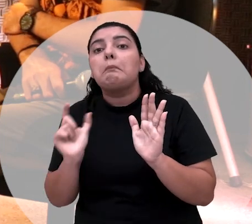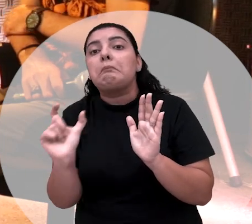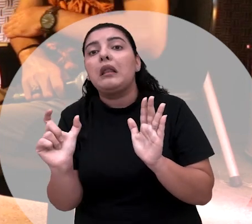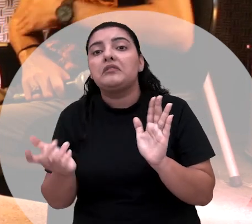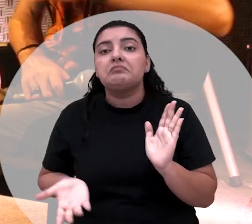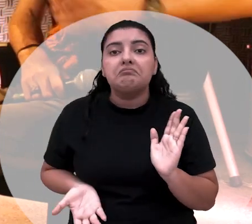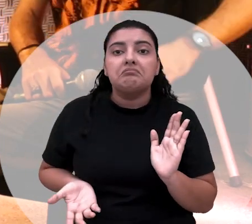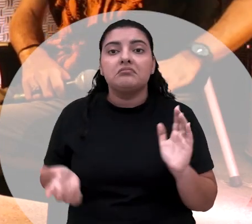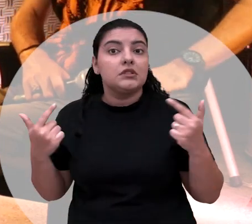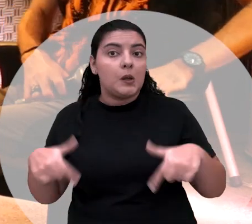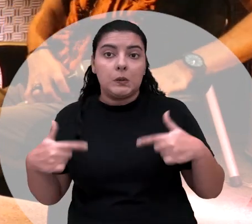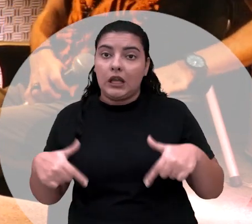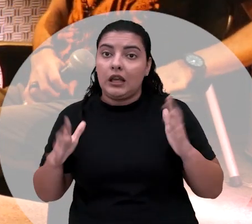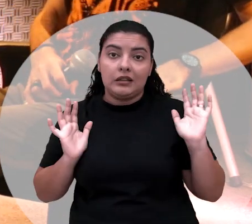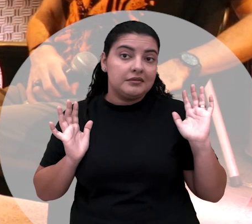Não tem.